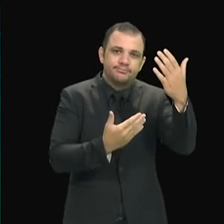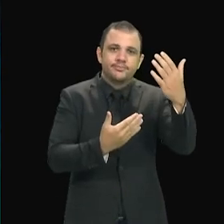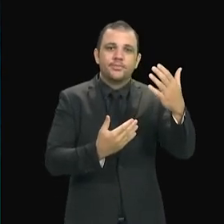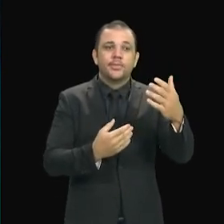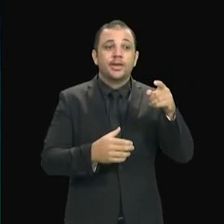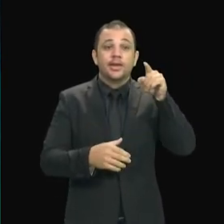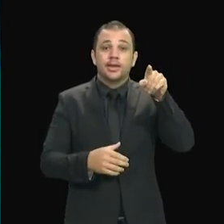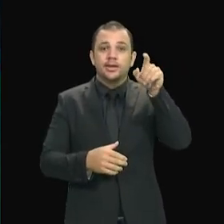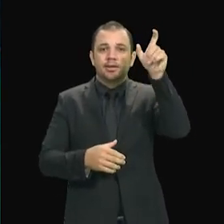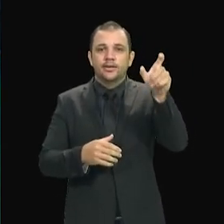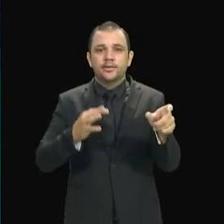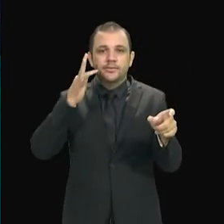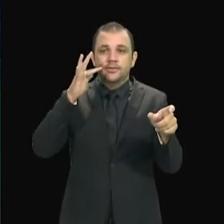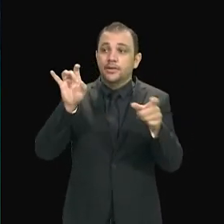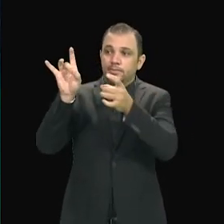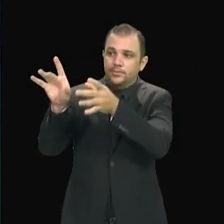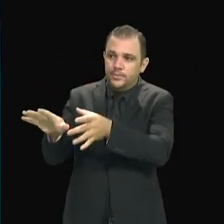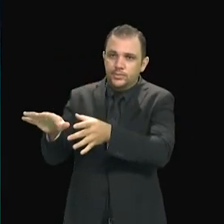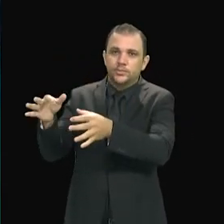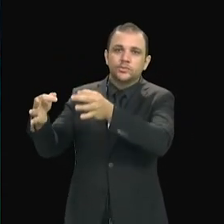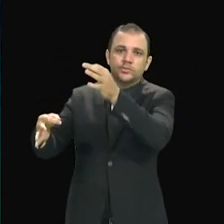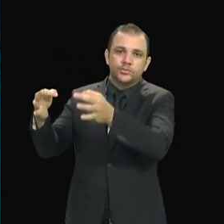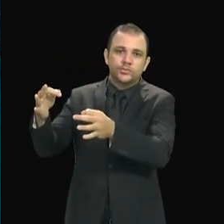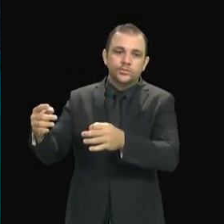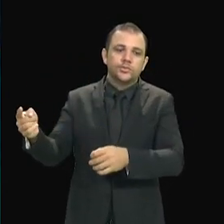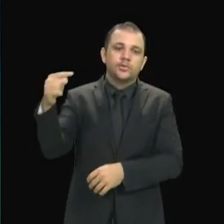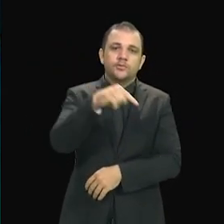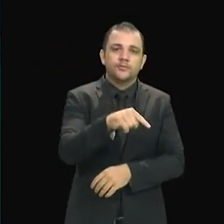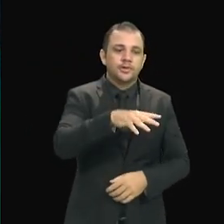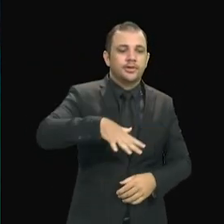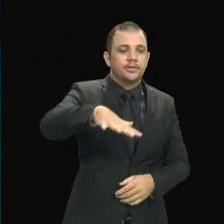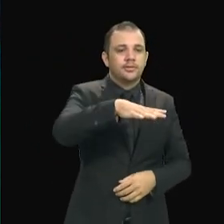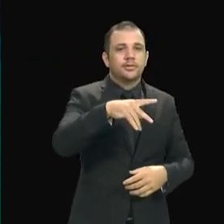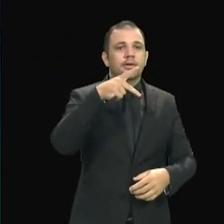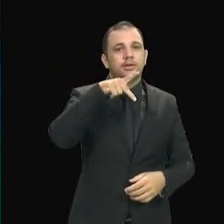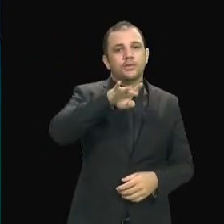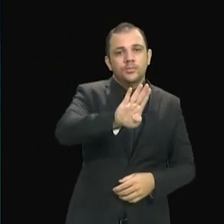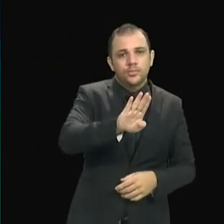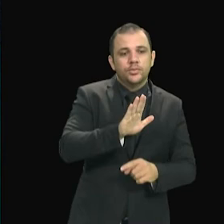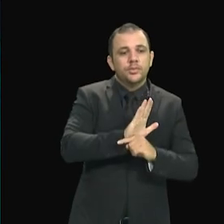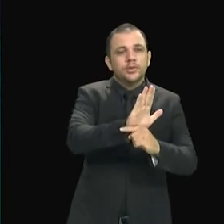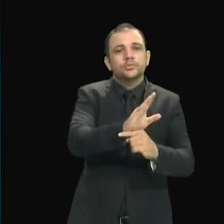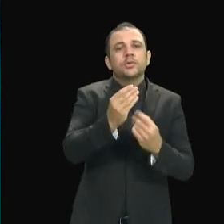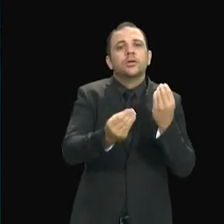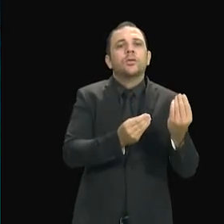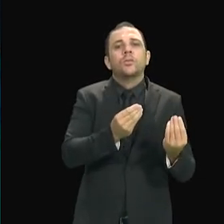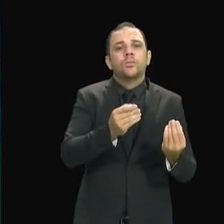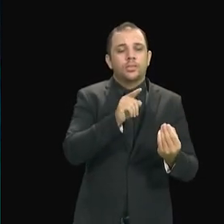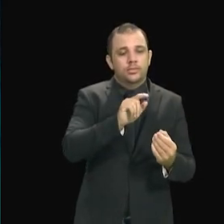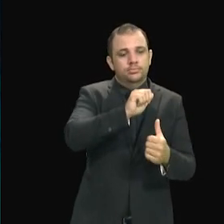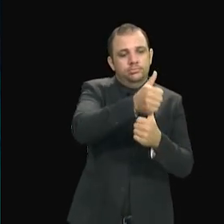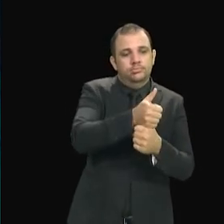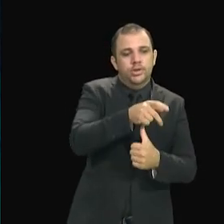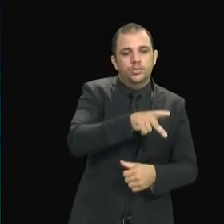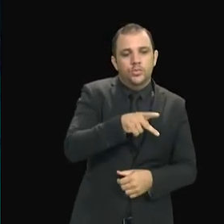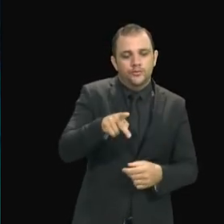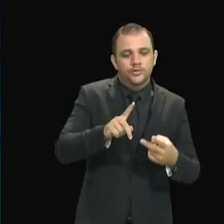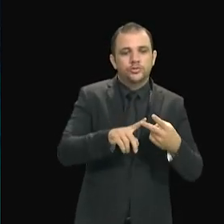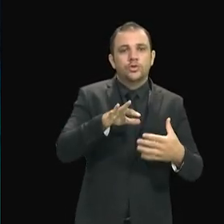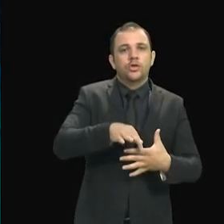e veio para a vida pública para contribuir como professor, como líder político, como governador,